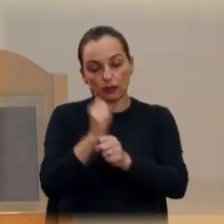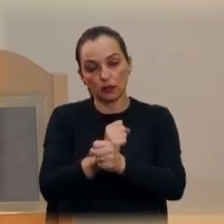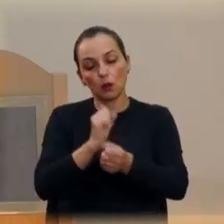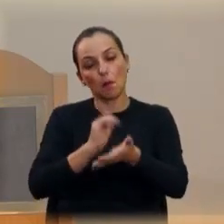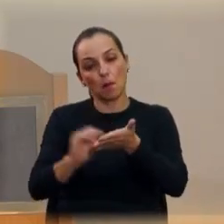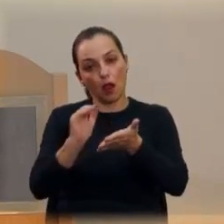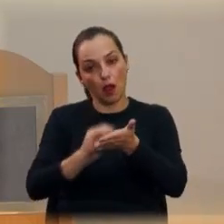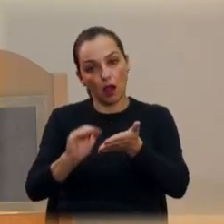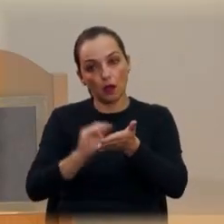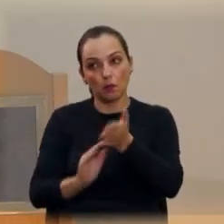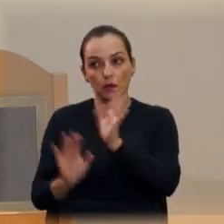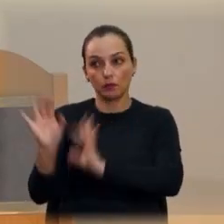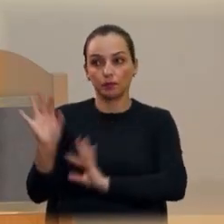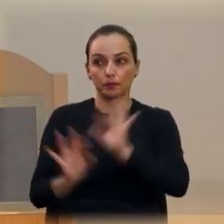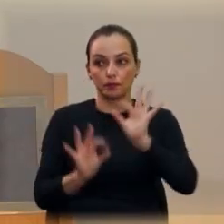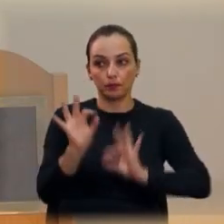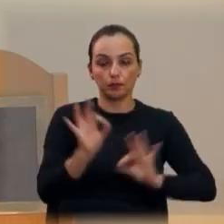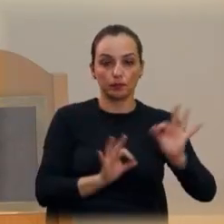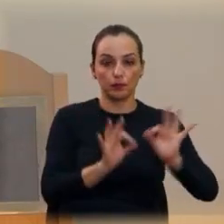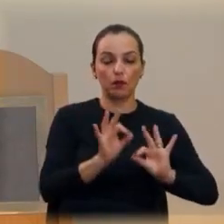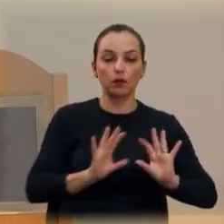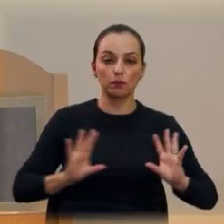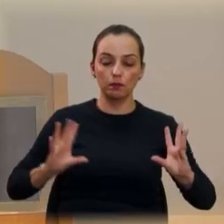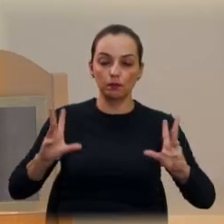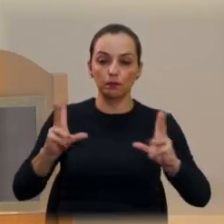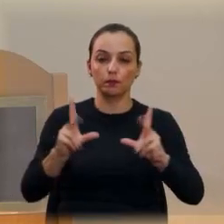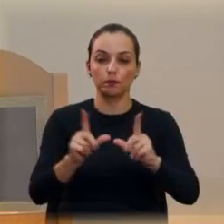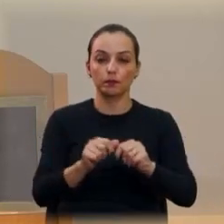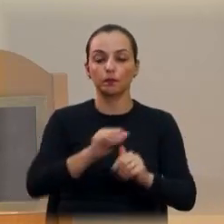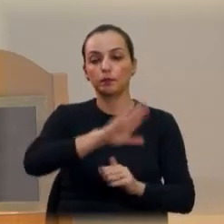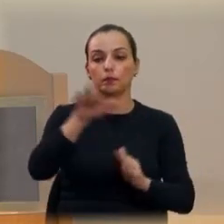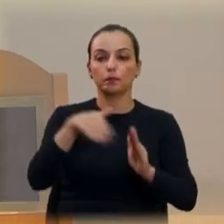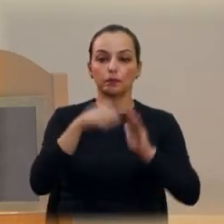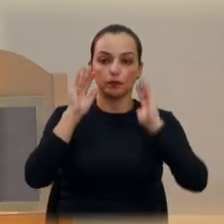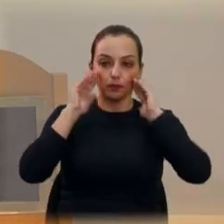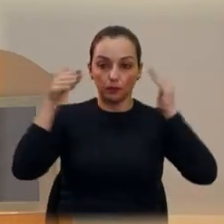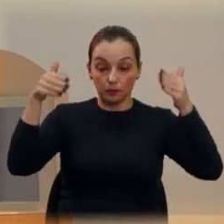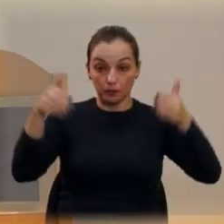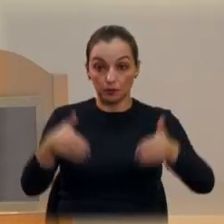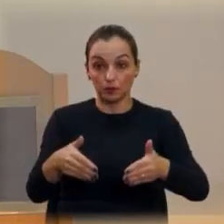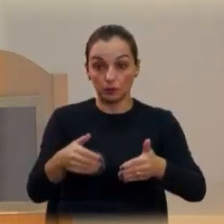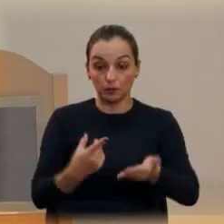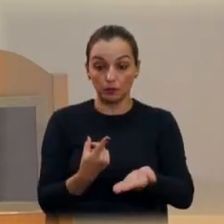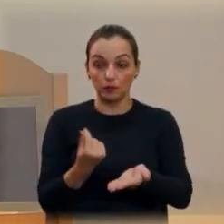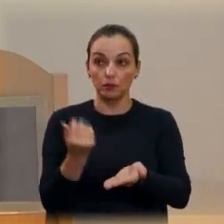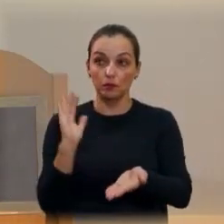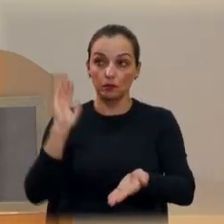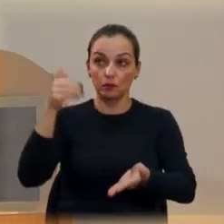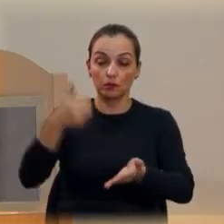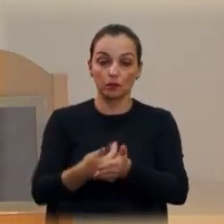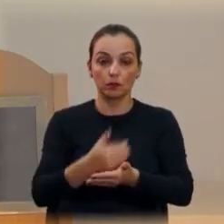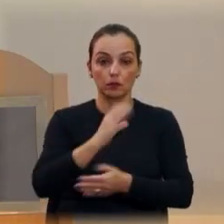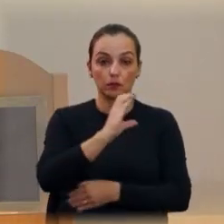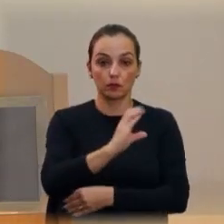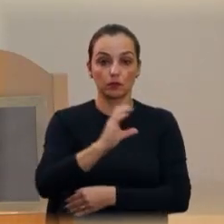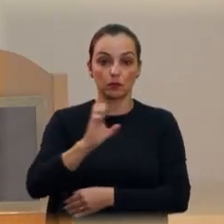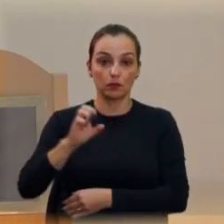já estão fazendo todo o planejamento para que essa emenda seja levada ao CR,